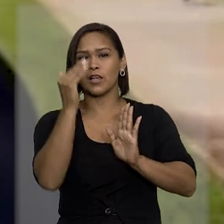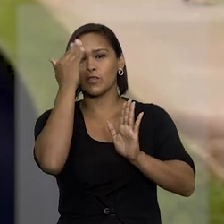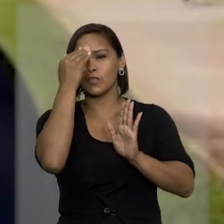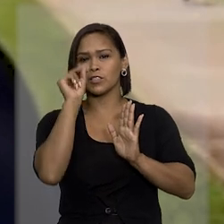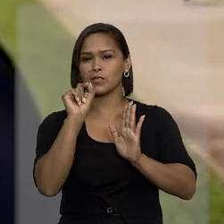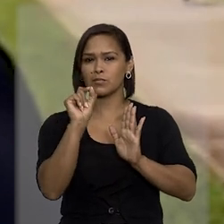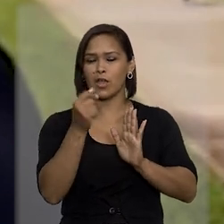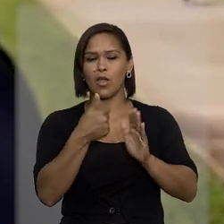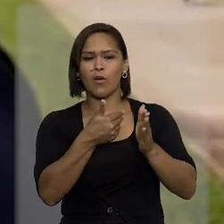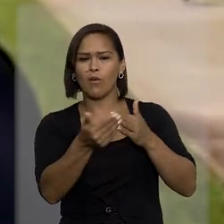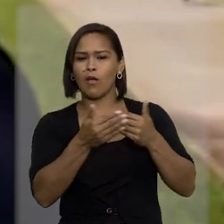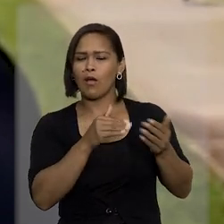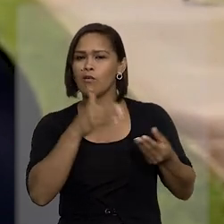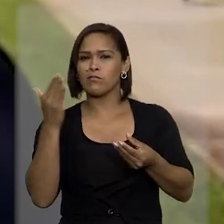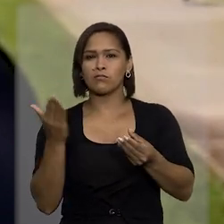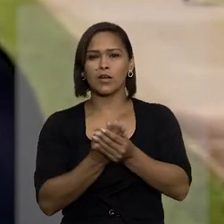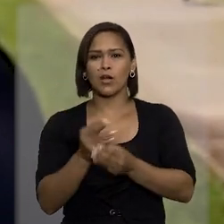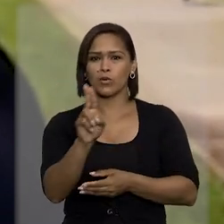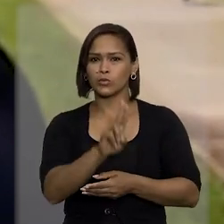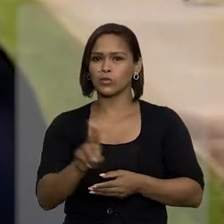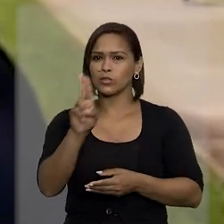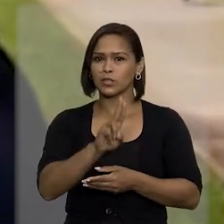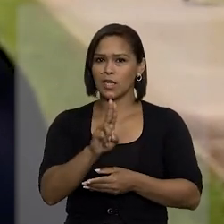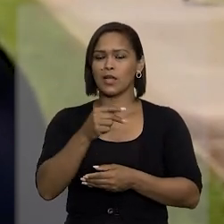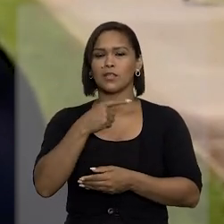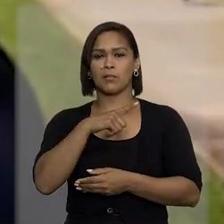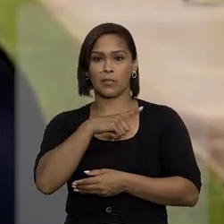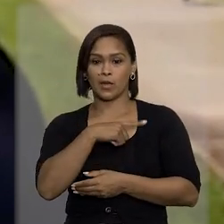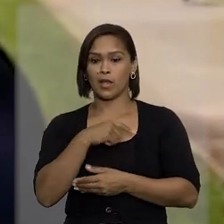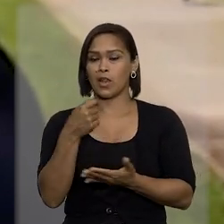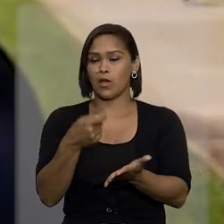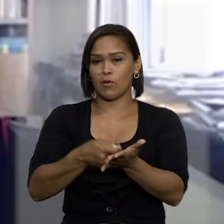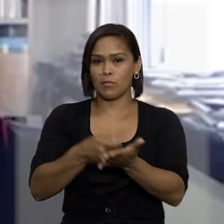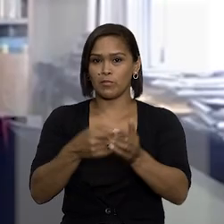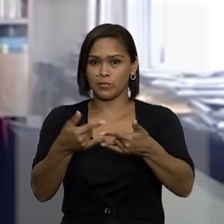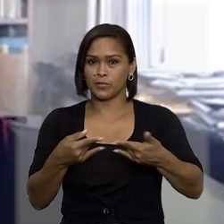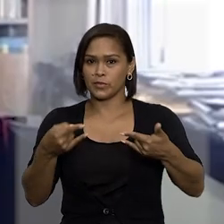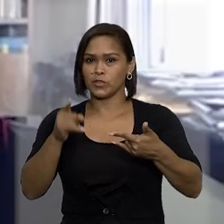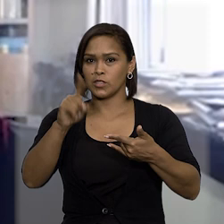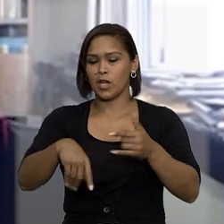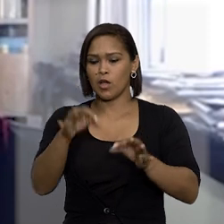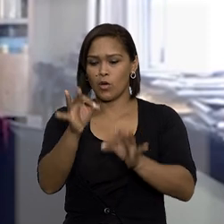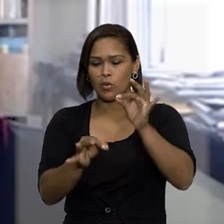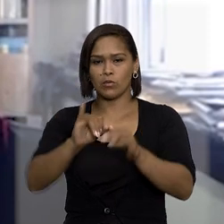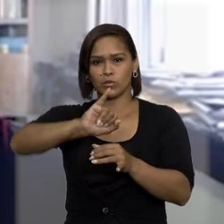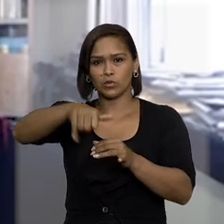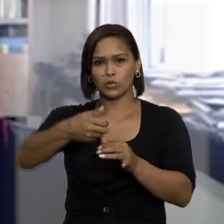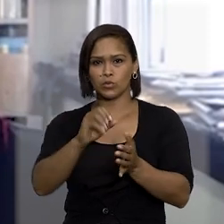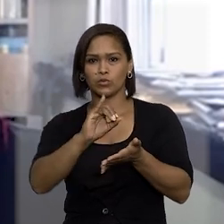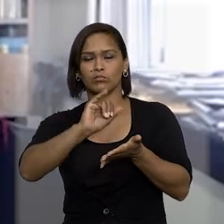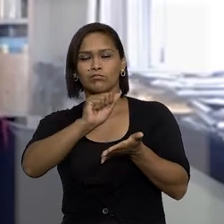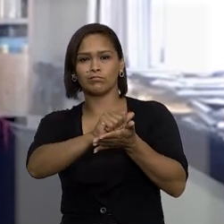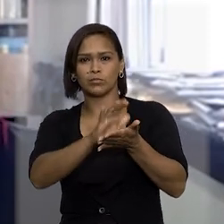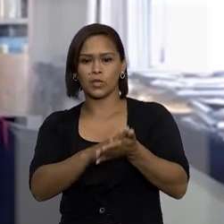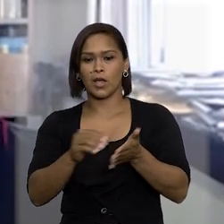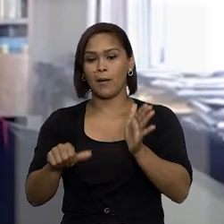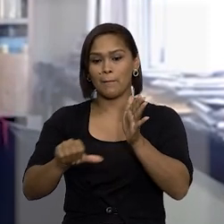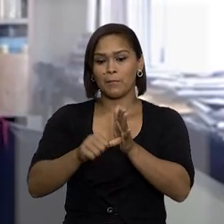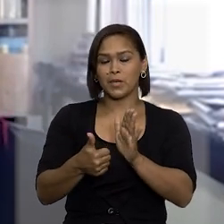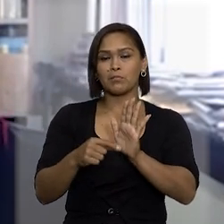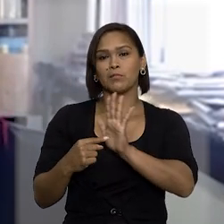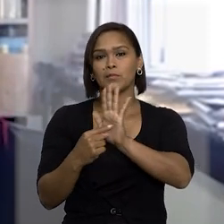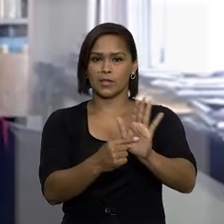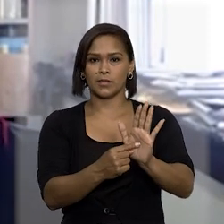de que, seja qual for a ação utilizada pelo portador para a cobrança de cheque, os juros de mora incidem a partir da primeira